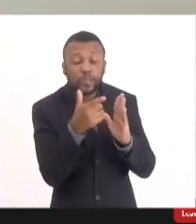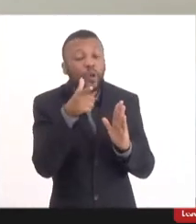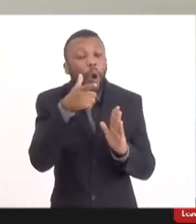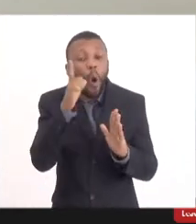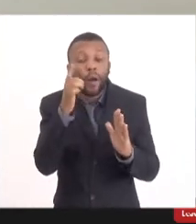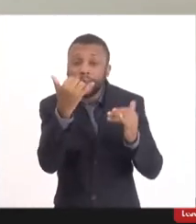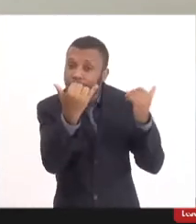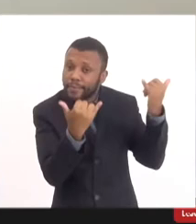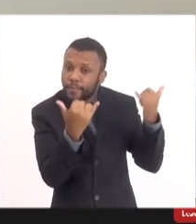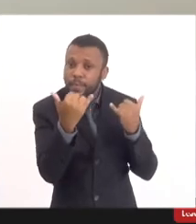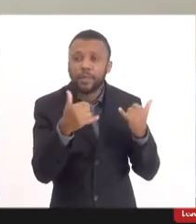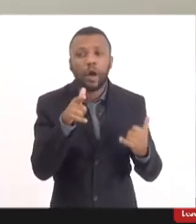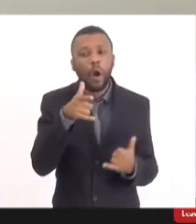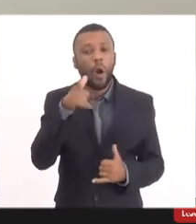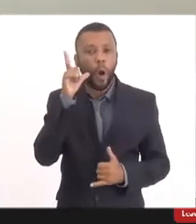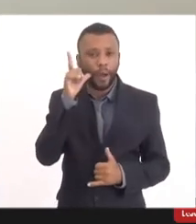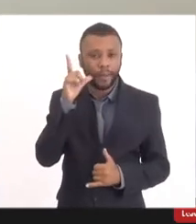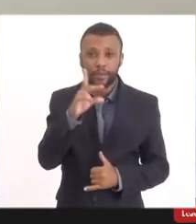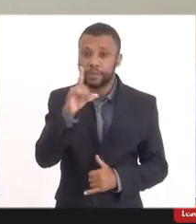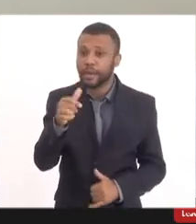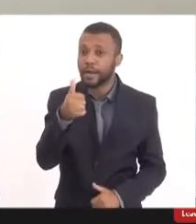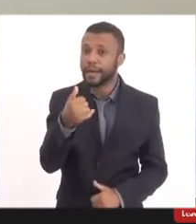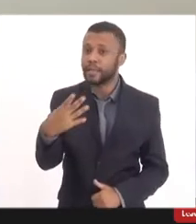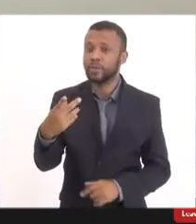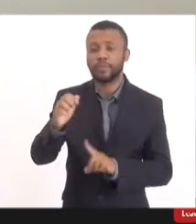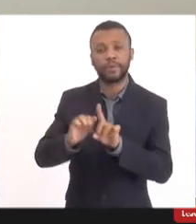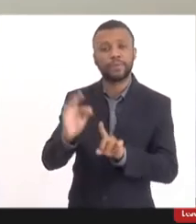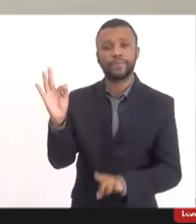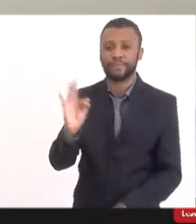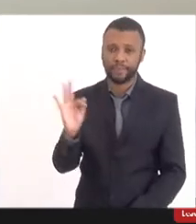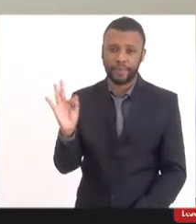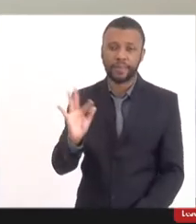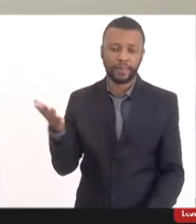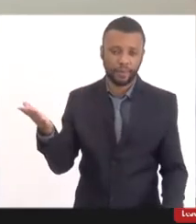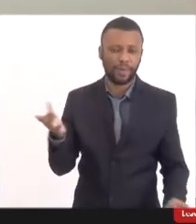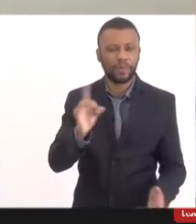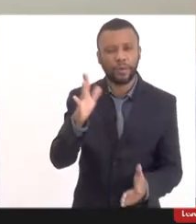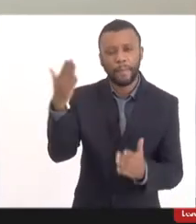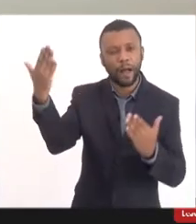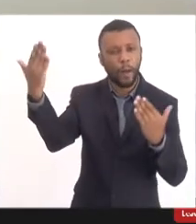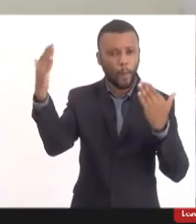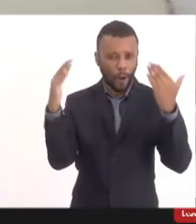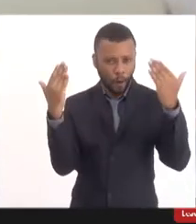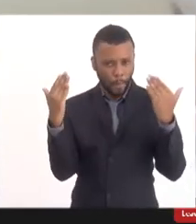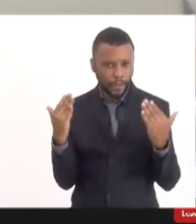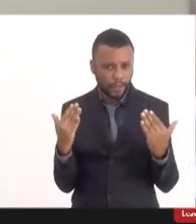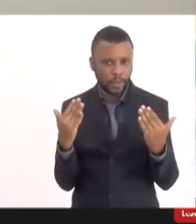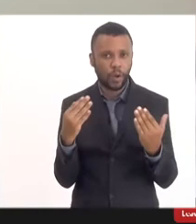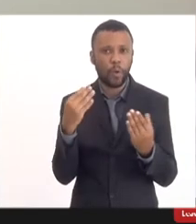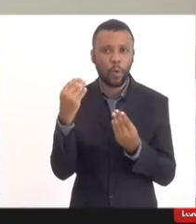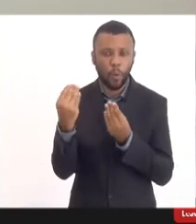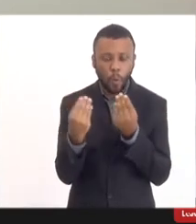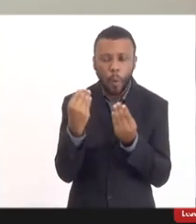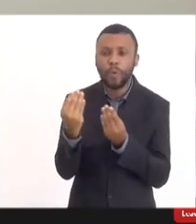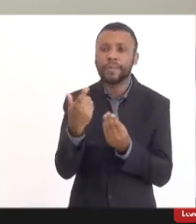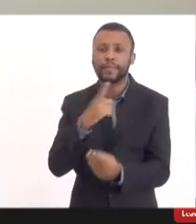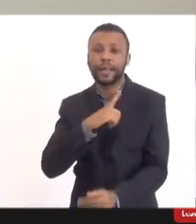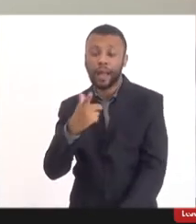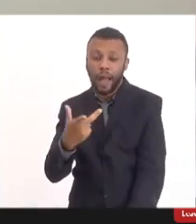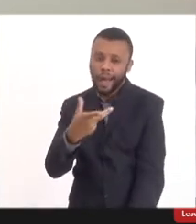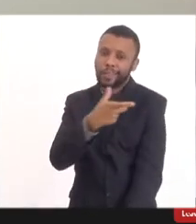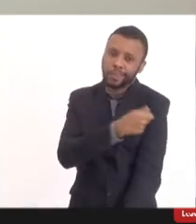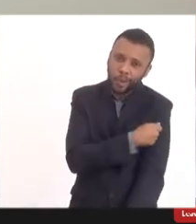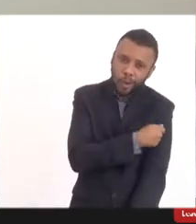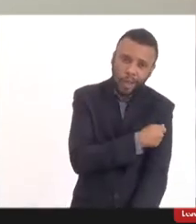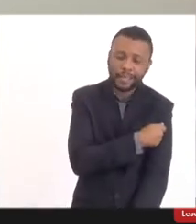a data de 14 de fevereiro. Então, era mais para fazer uma comparação entre o que saiu de doses e o a gente tem em sistema lançado.